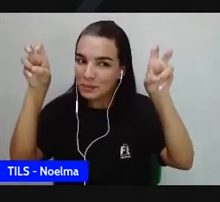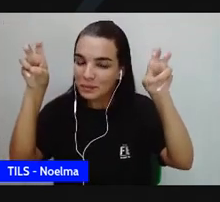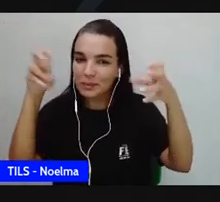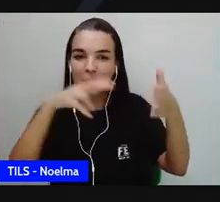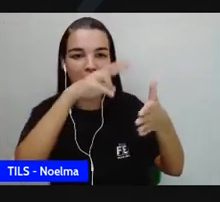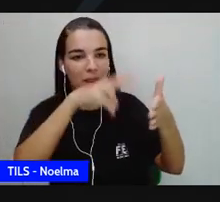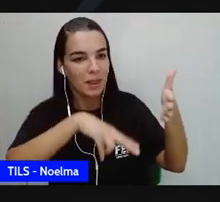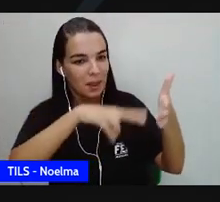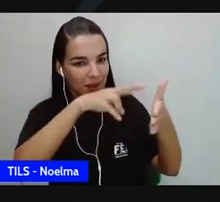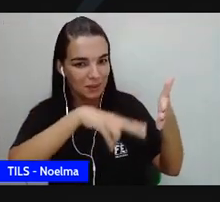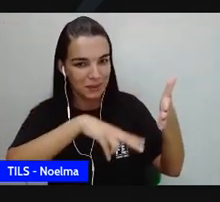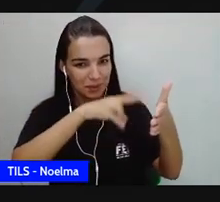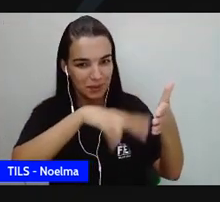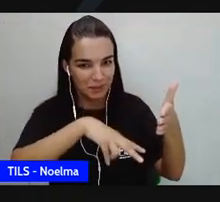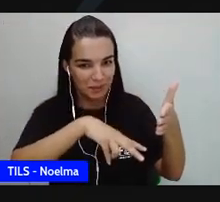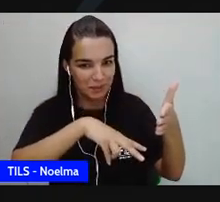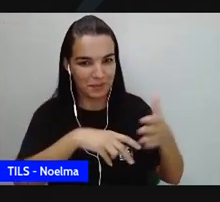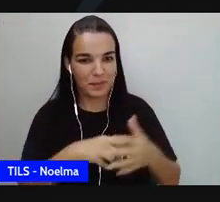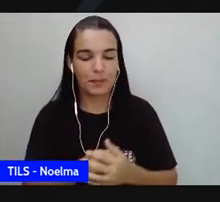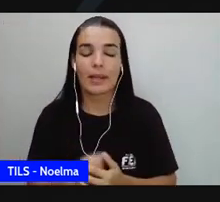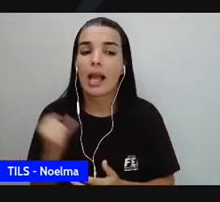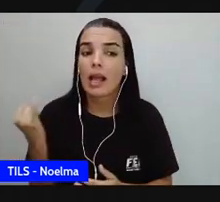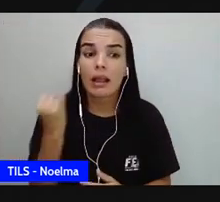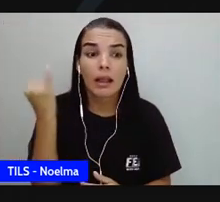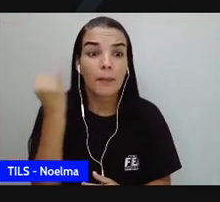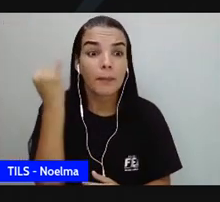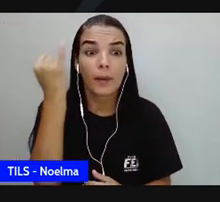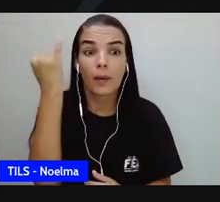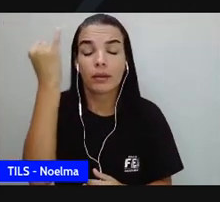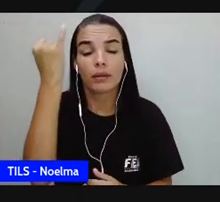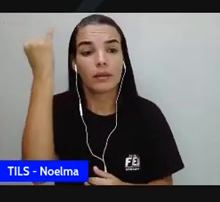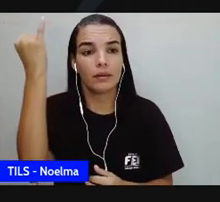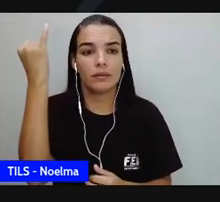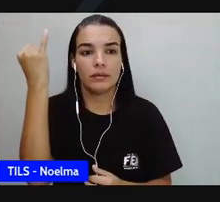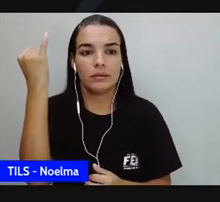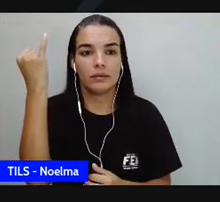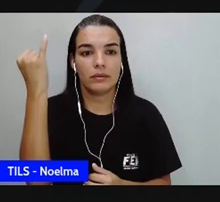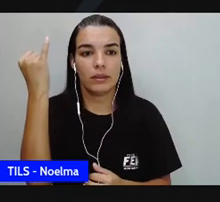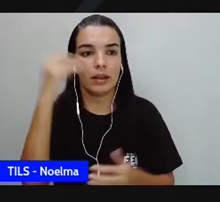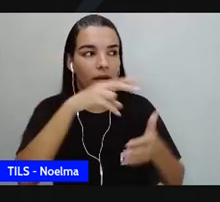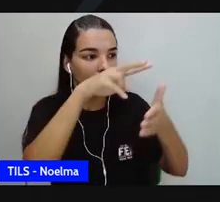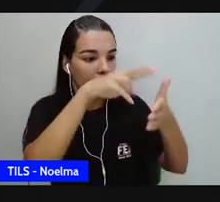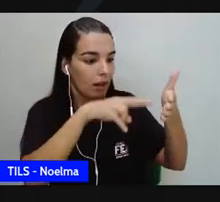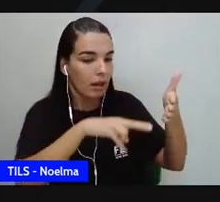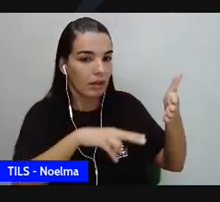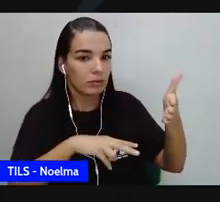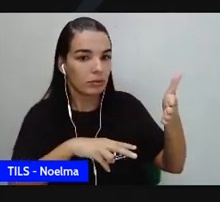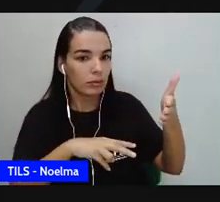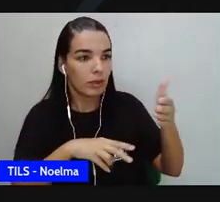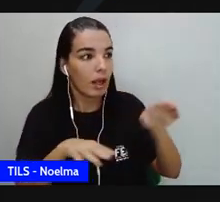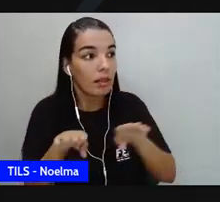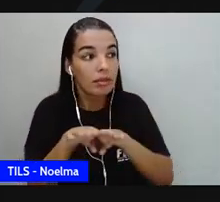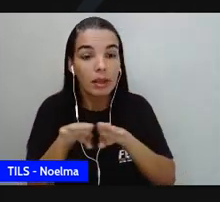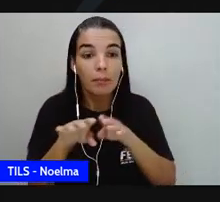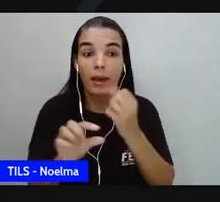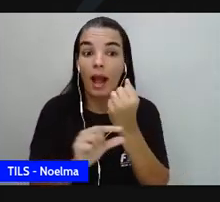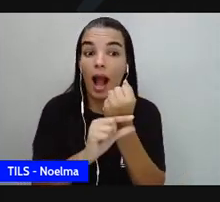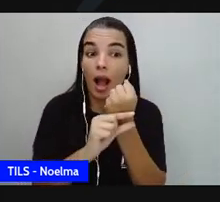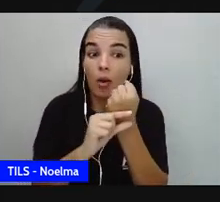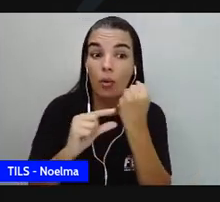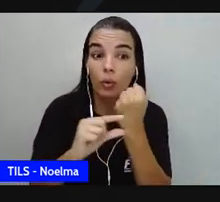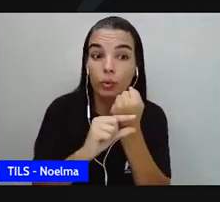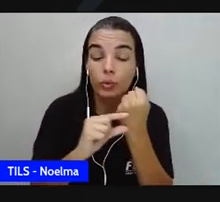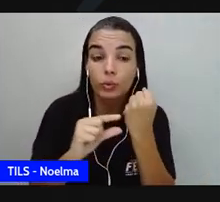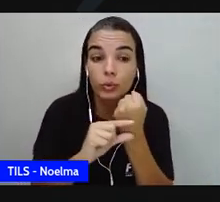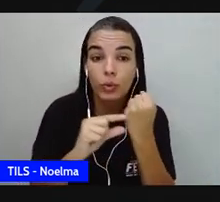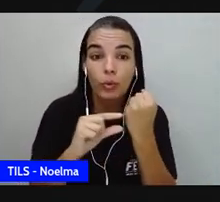hoje é sobre a importância da leitura e autores que a gente pode estar